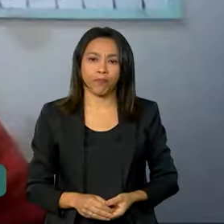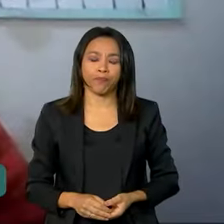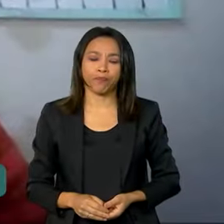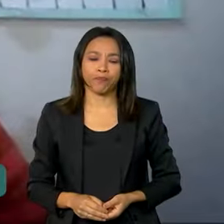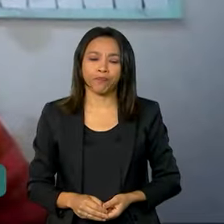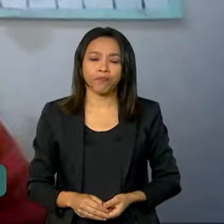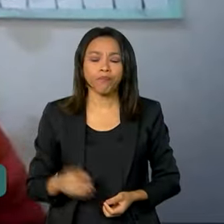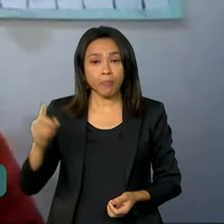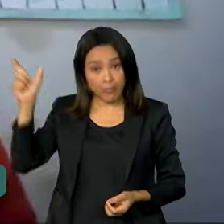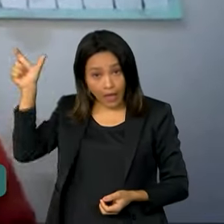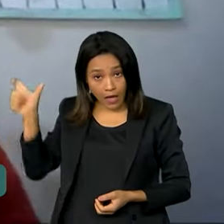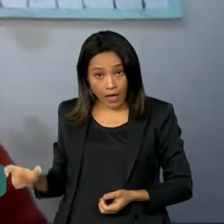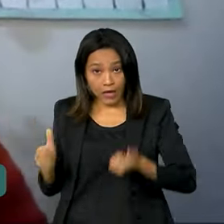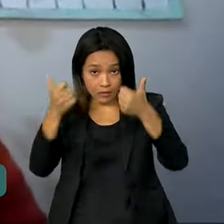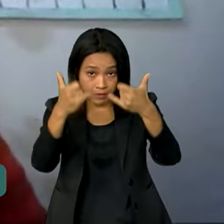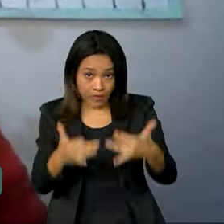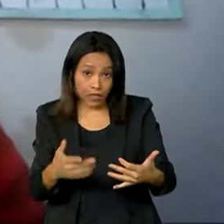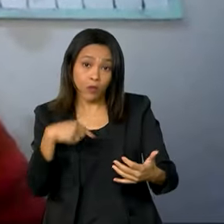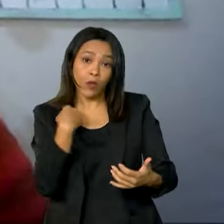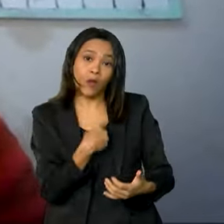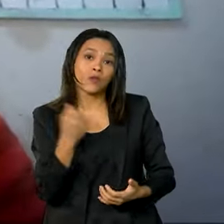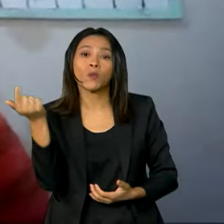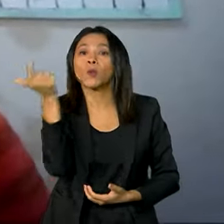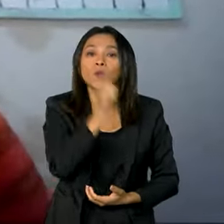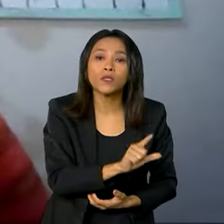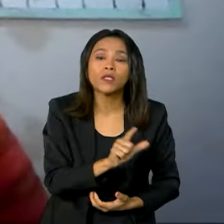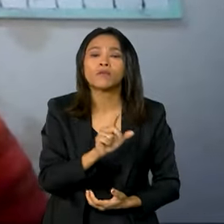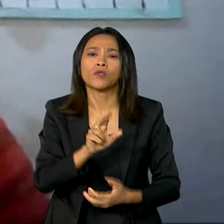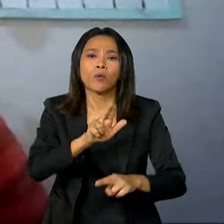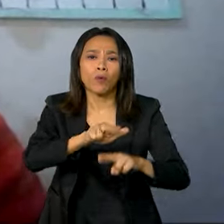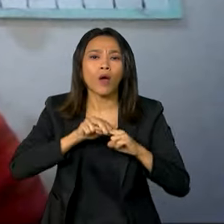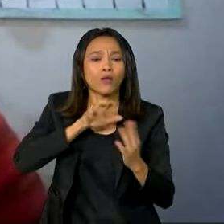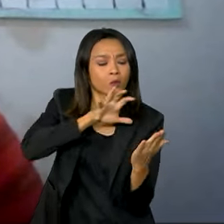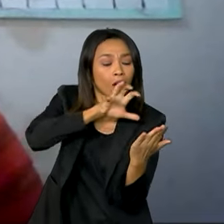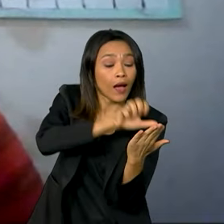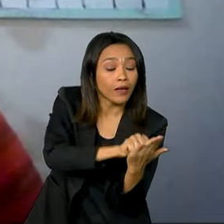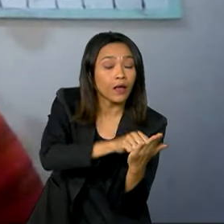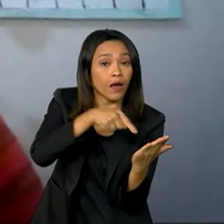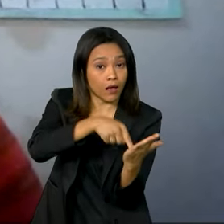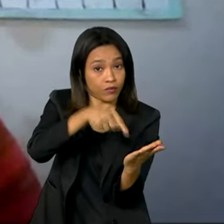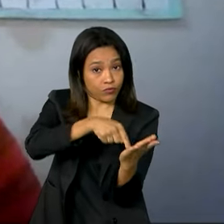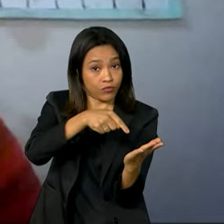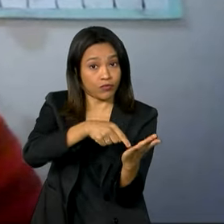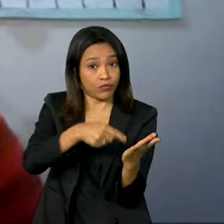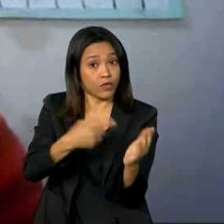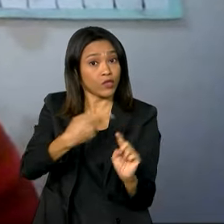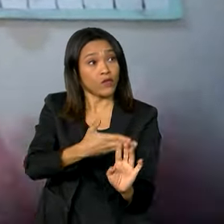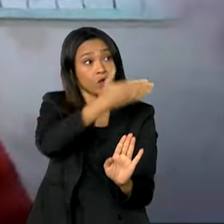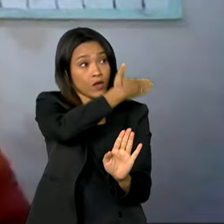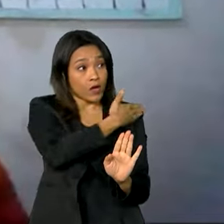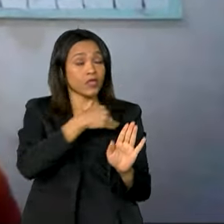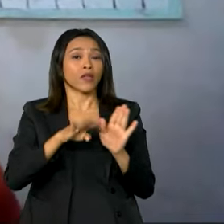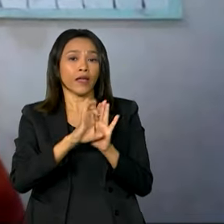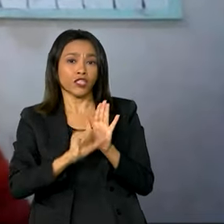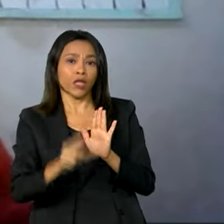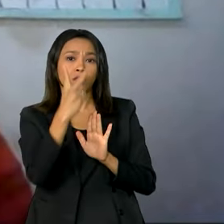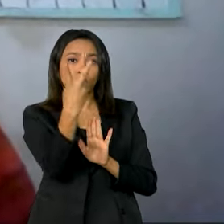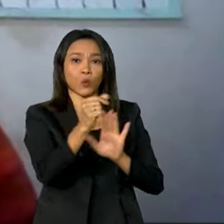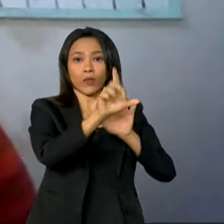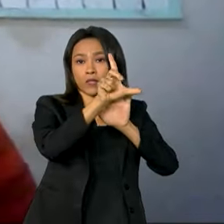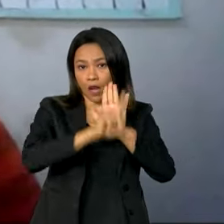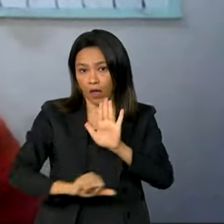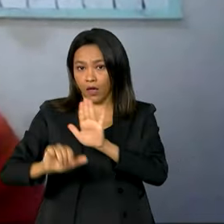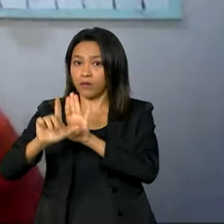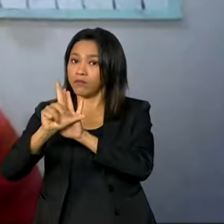A gente conseguiu, já a partir do cadastro que foi feito pelos editais da Paula Gustavo e da Aldir Blanc 1,